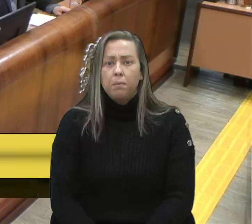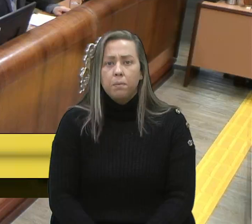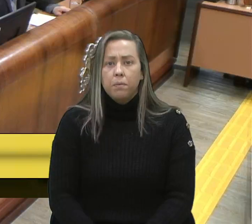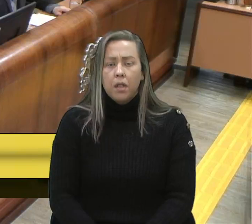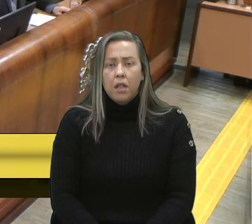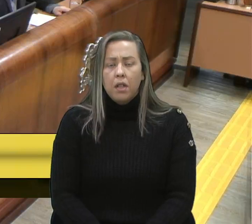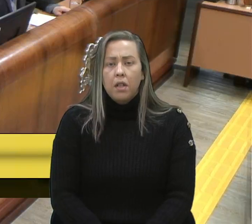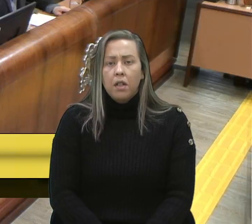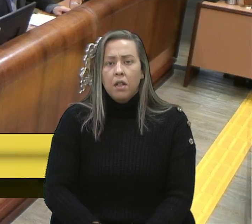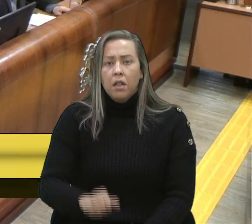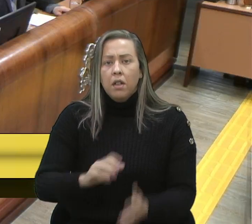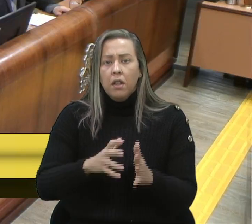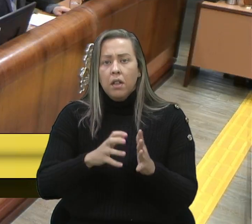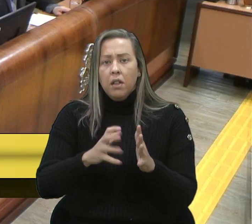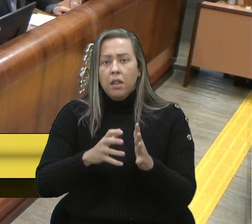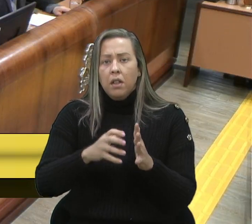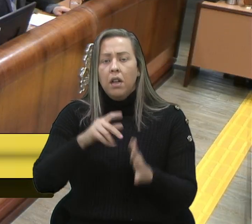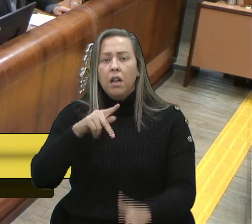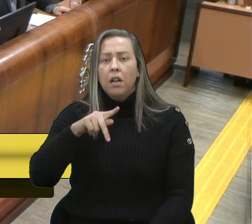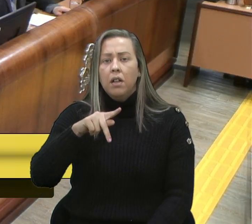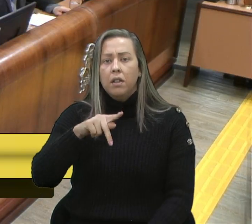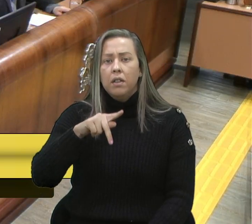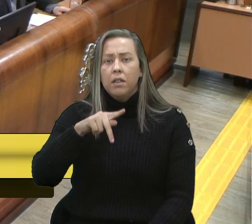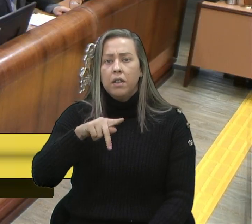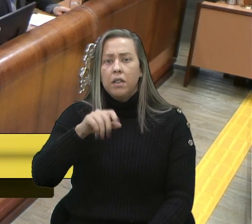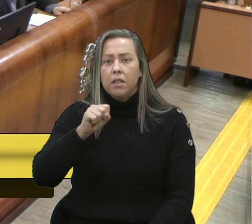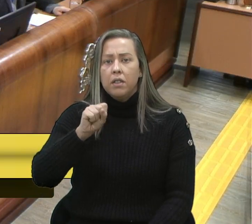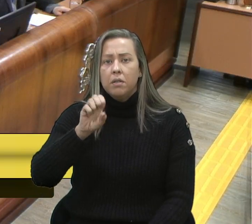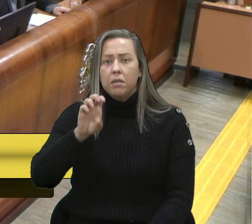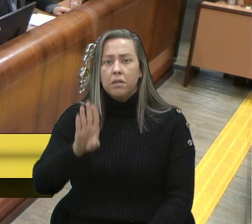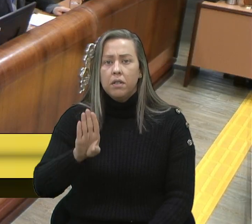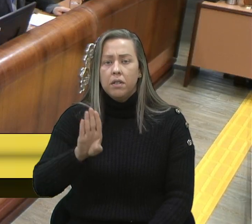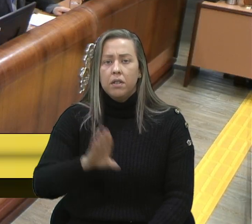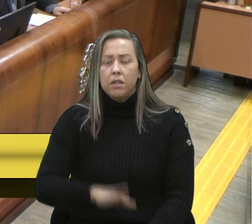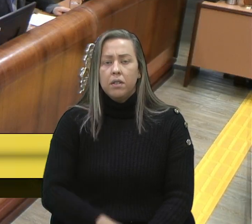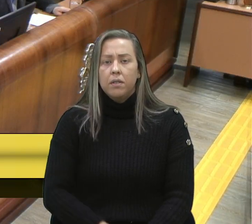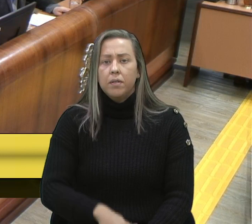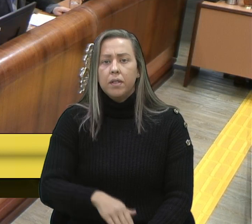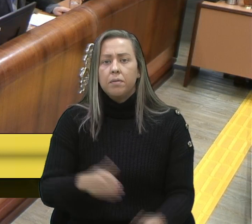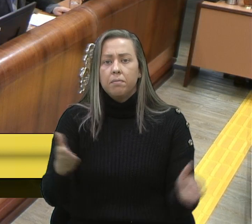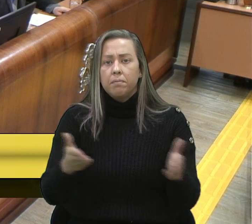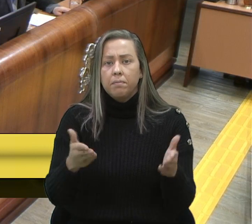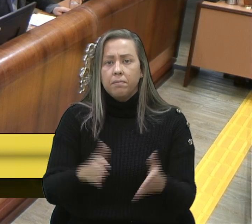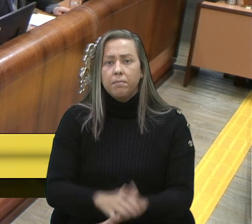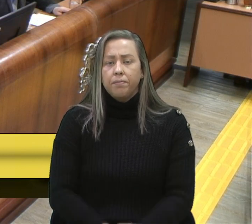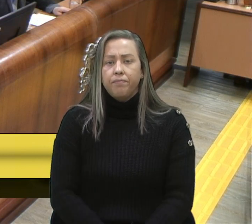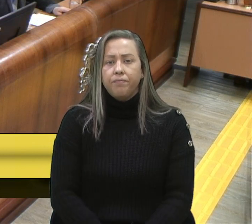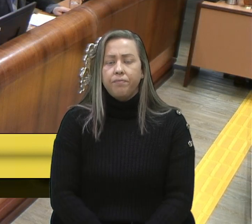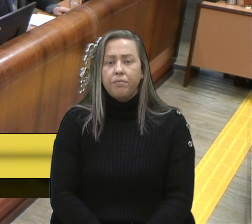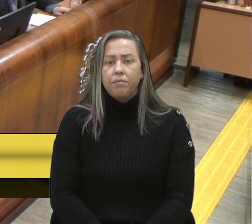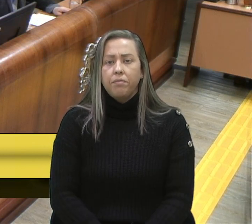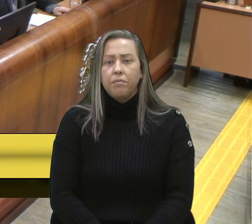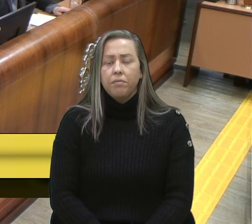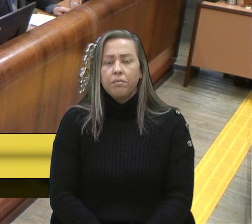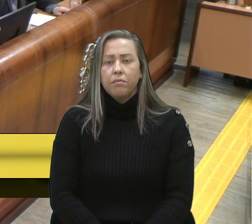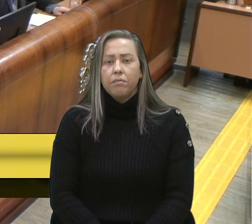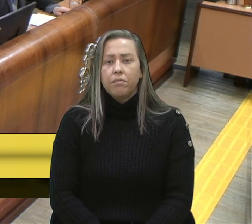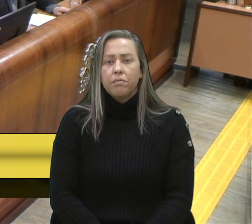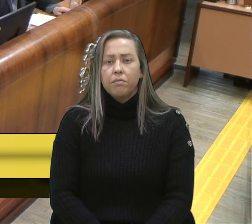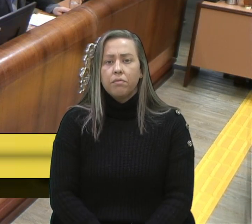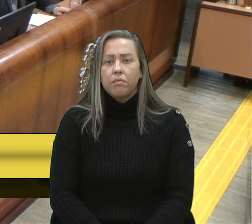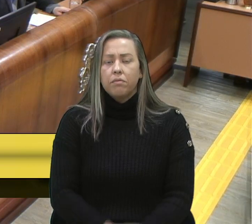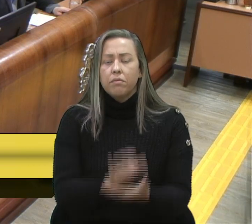Em declaração de líder à bancada do PSB, com a palavra... Cedo ao